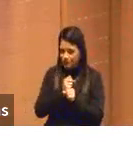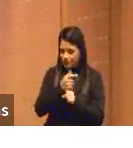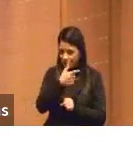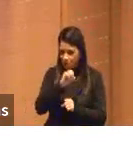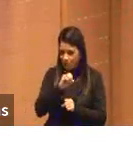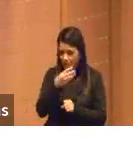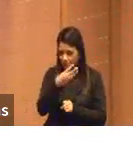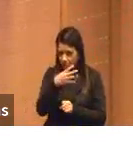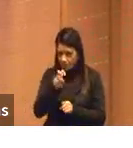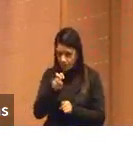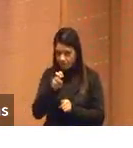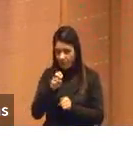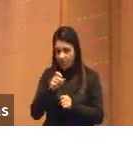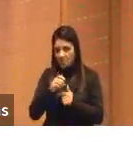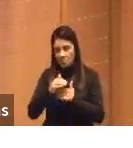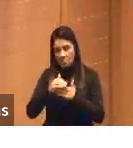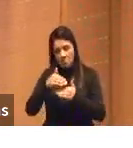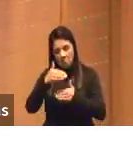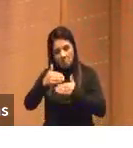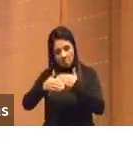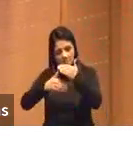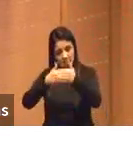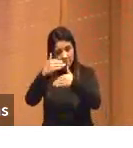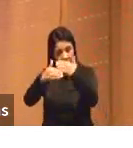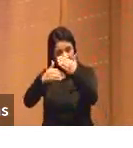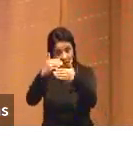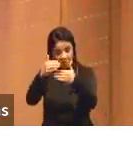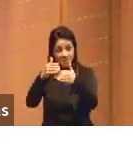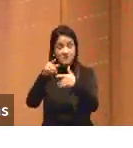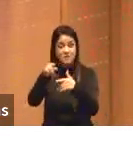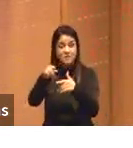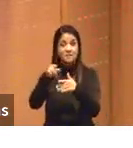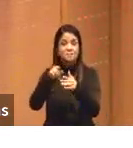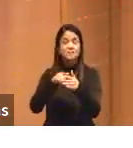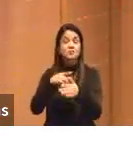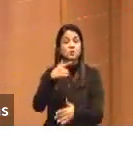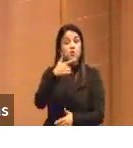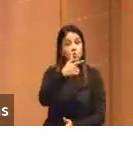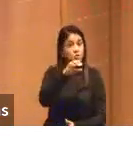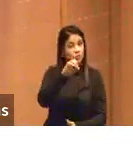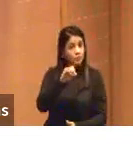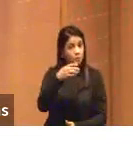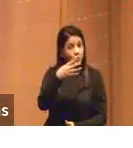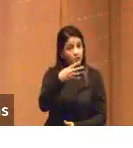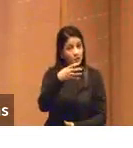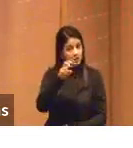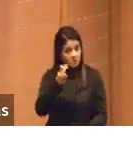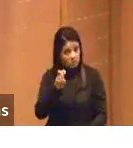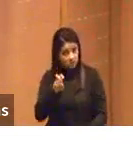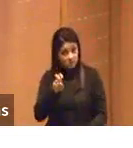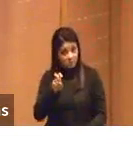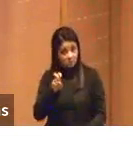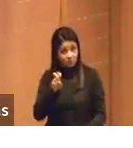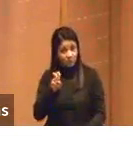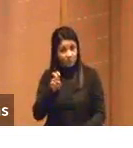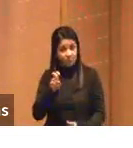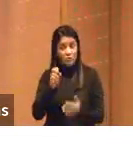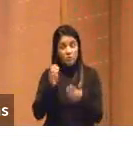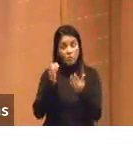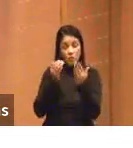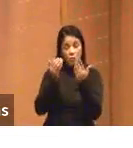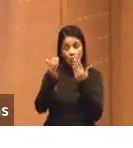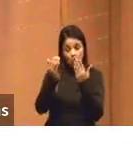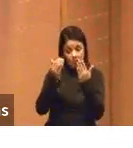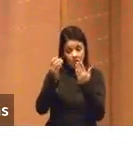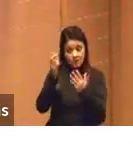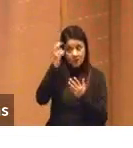isso vai crescendo, mas a previsão é que em 2045 nós estejamos comparando a